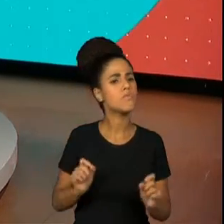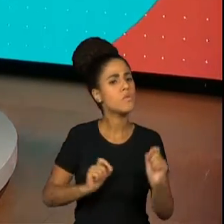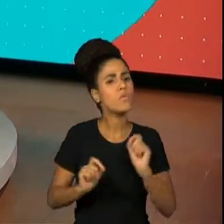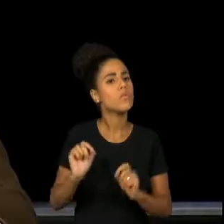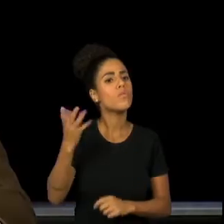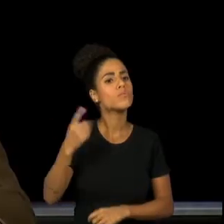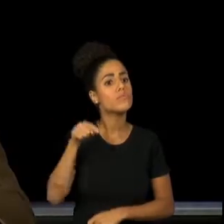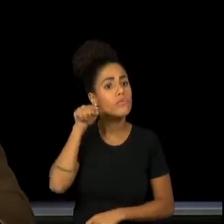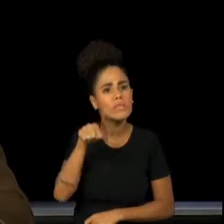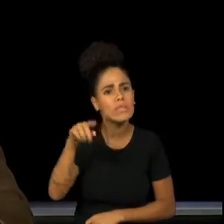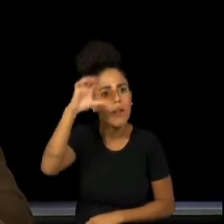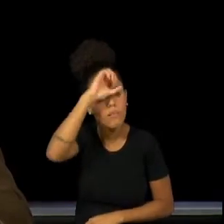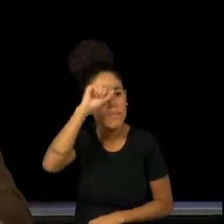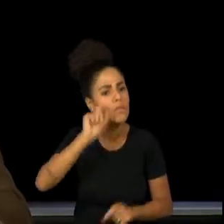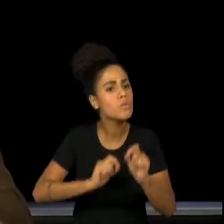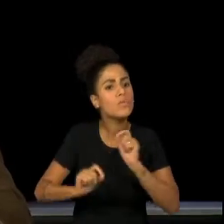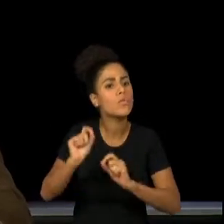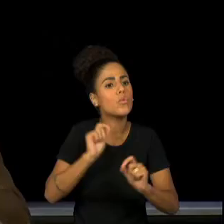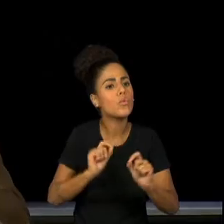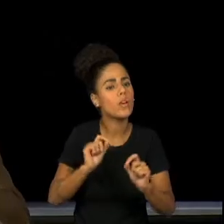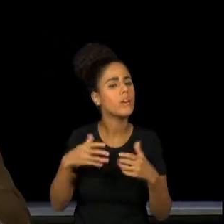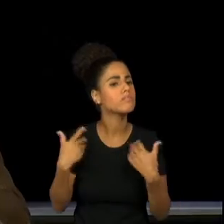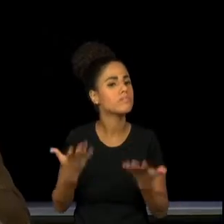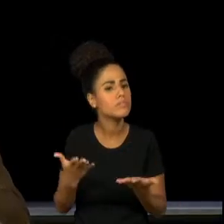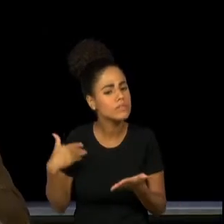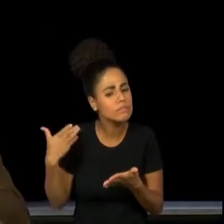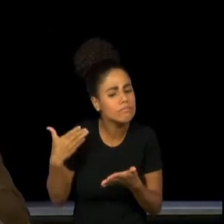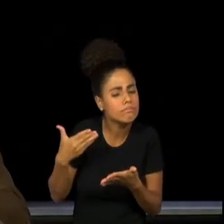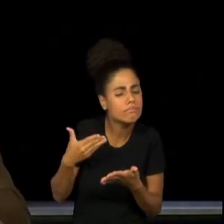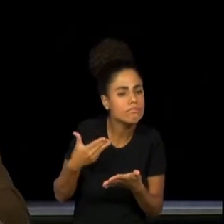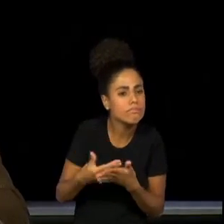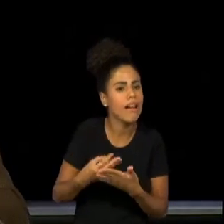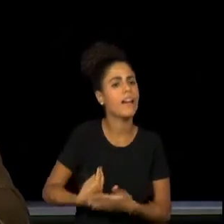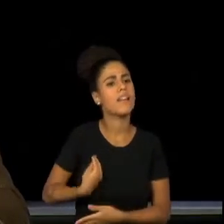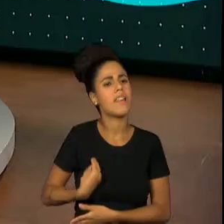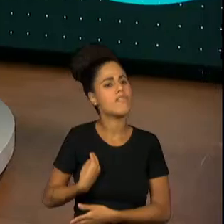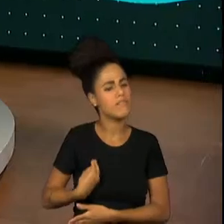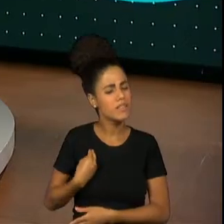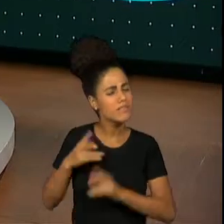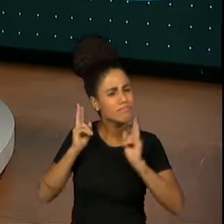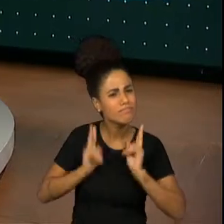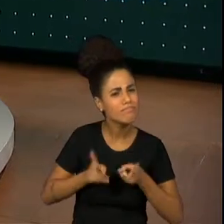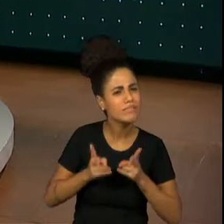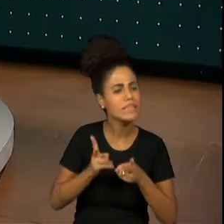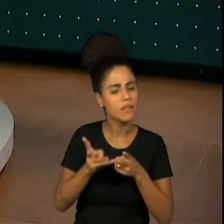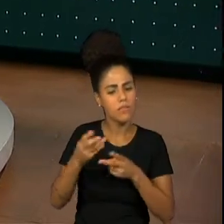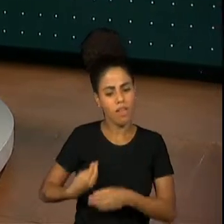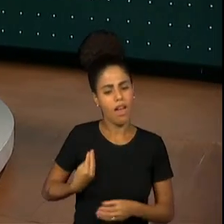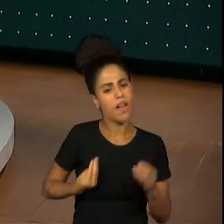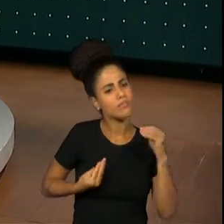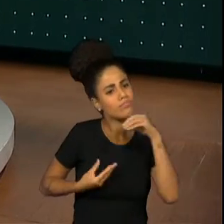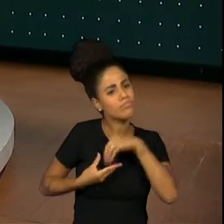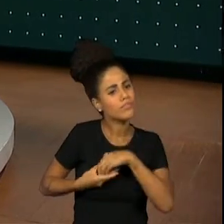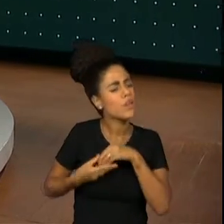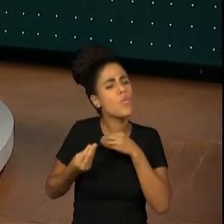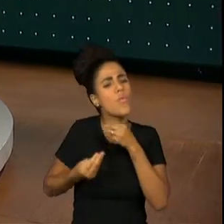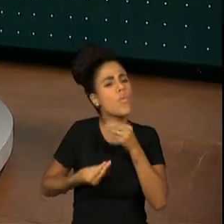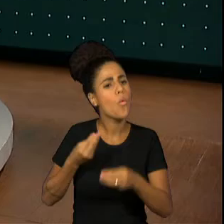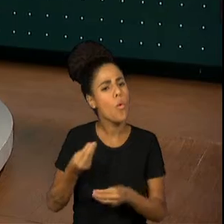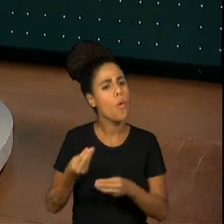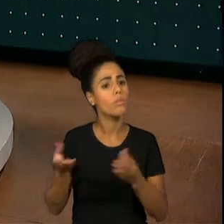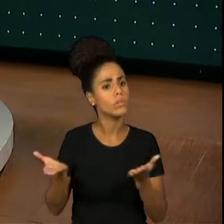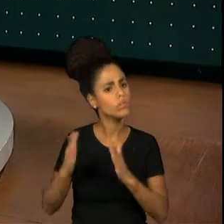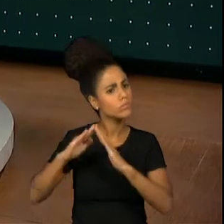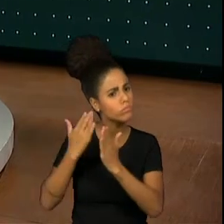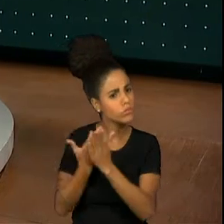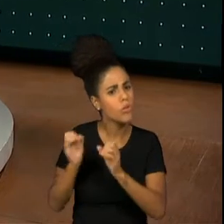sua vida? Quer dizer, que marcas ficaram do Antunes Filho que você leva para a sua vida, para a sua carreira, para a sua forma de conduzir a sua escola, de